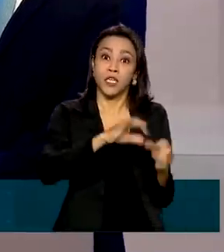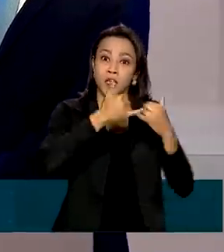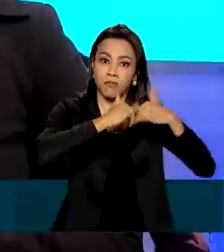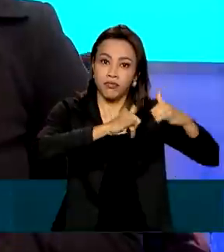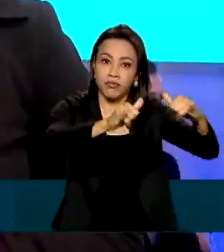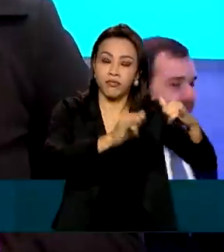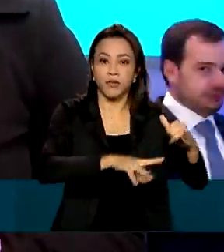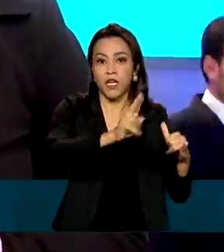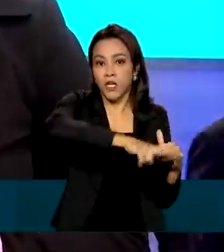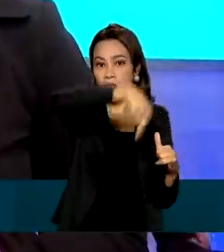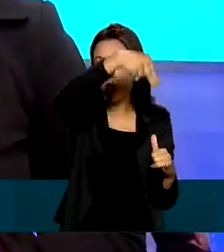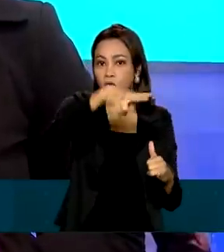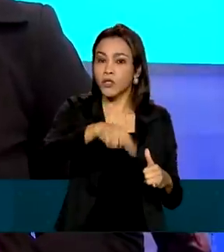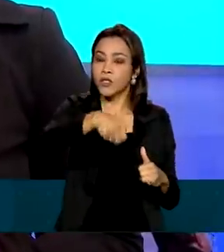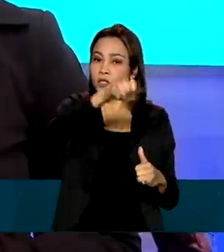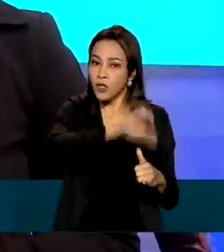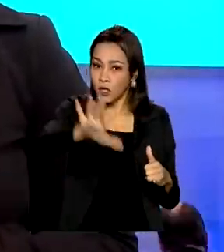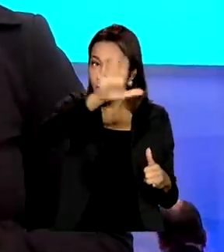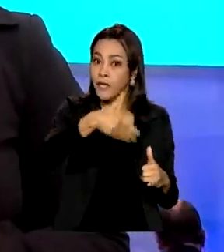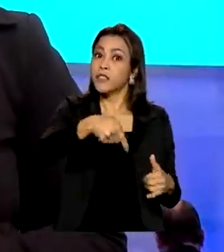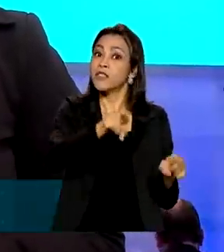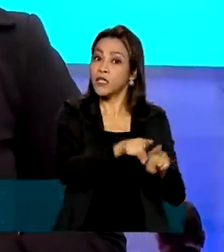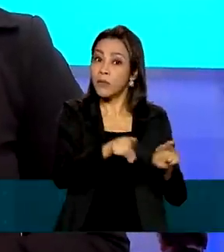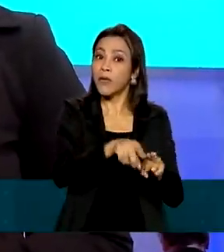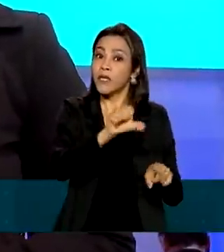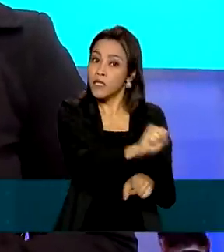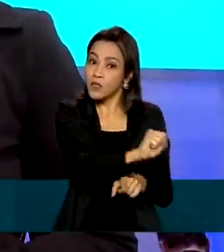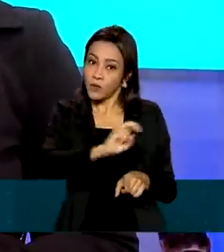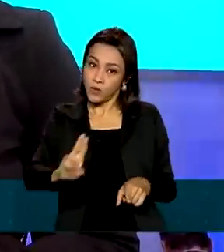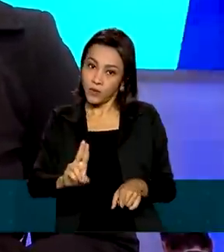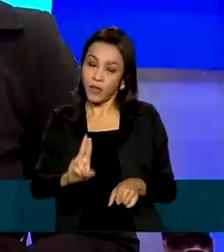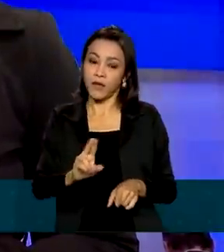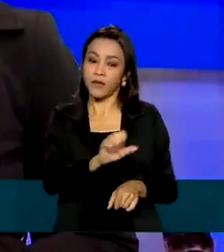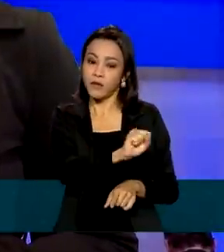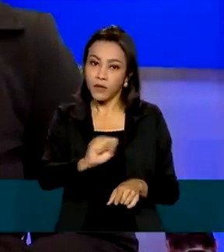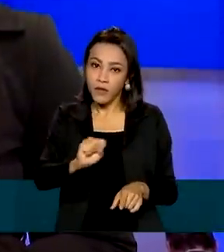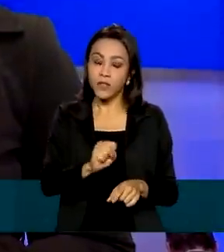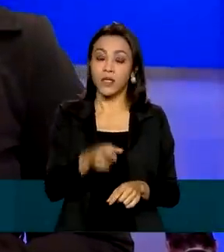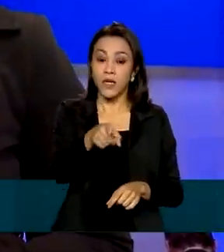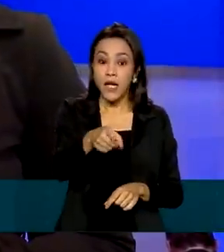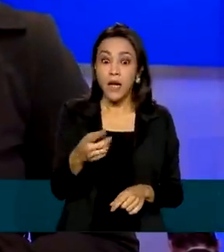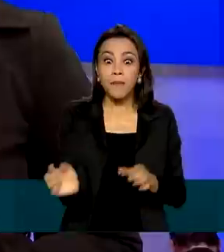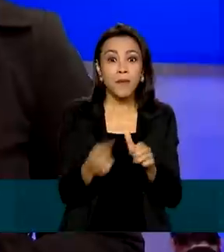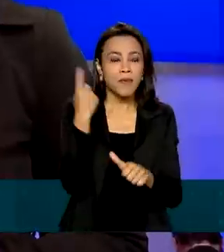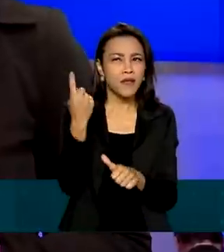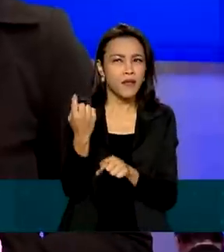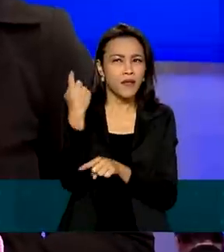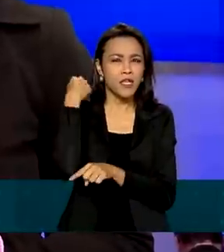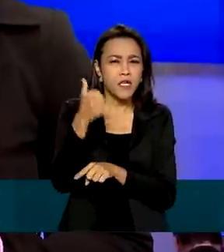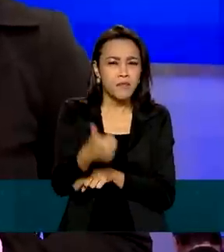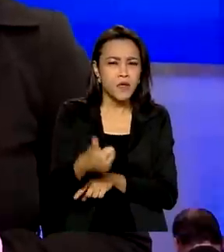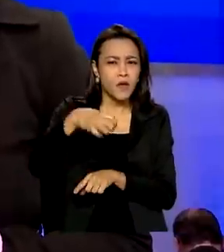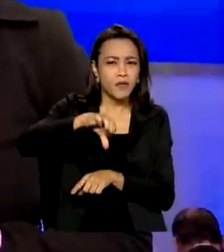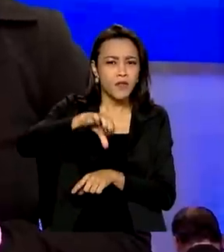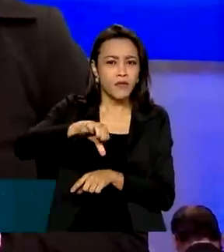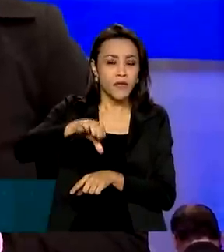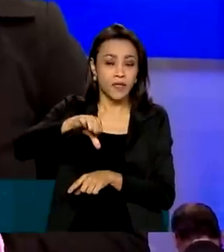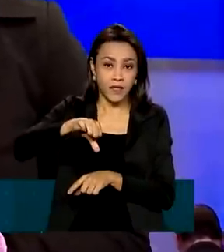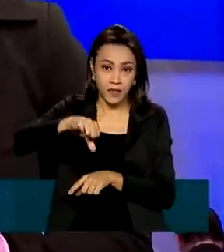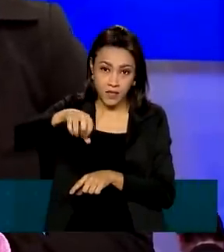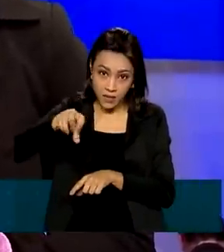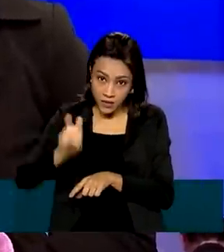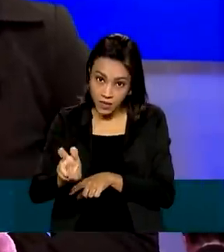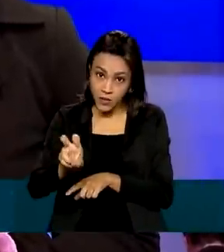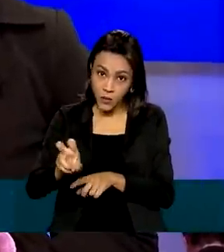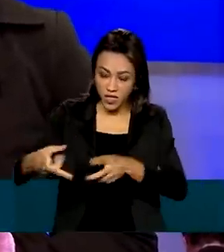e sudeste. Foram quase 30 anos desde a primeira tentativa de privatização da Eletrobras em 1995. Em